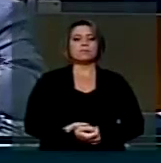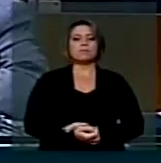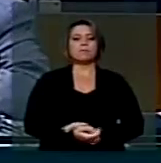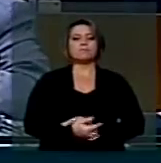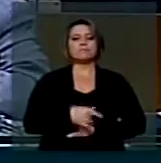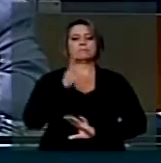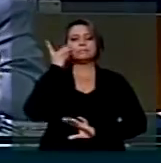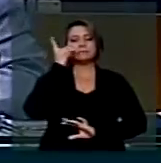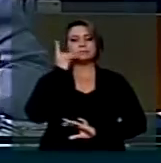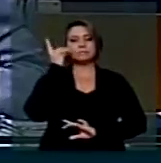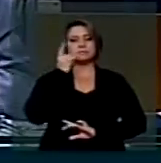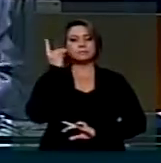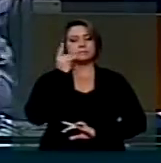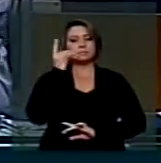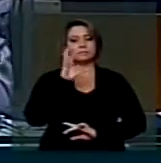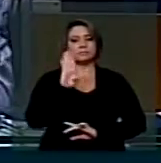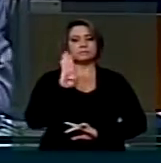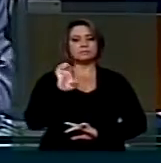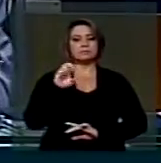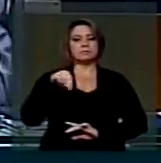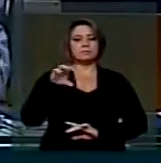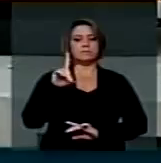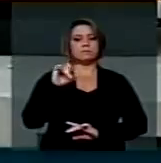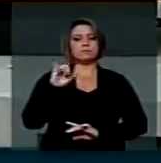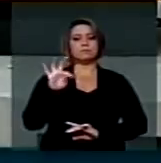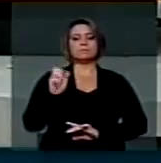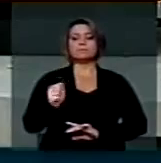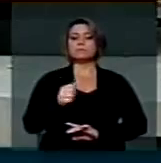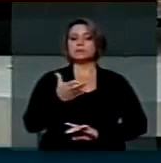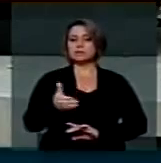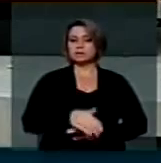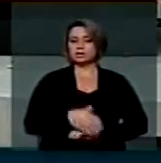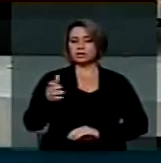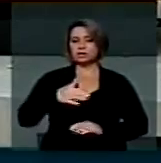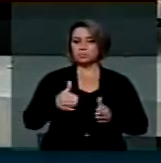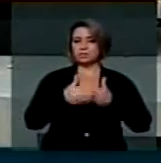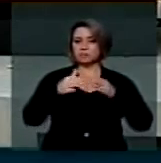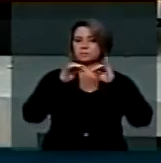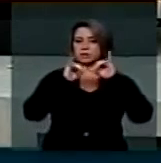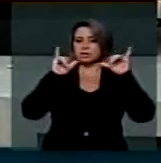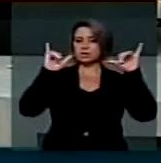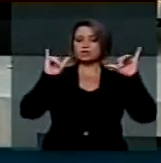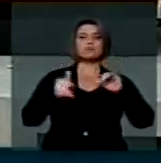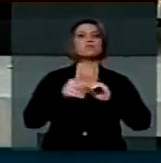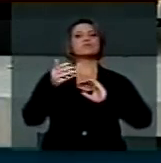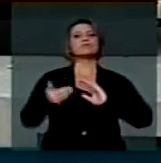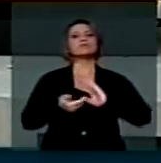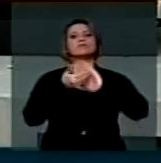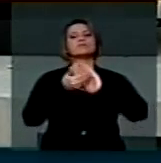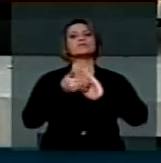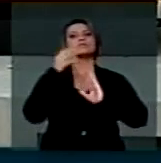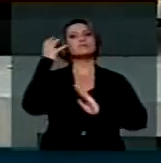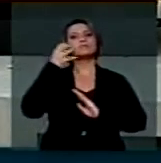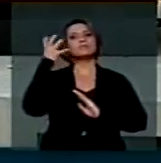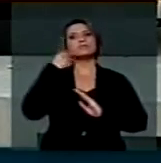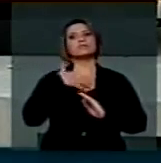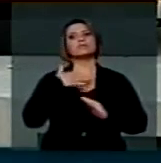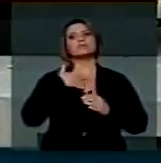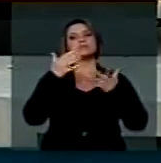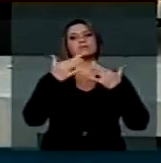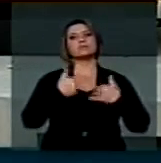Sr. Presidente, eu peço sobretudo a divulgação nos meios de comunicação e registro do meu